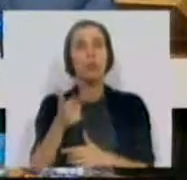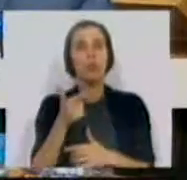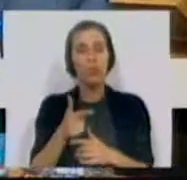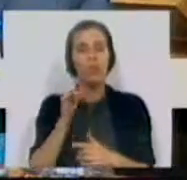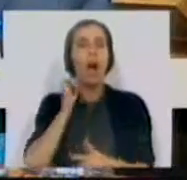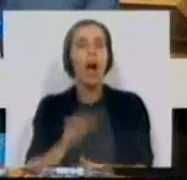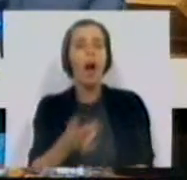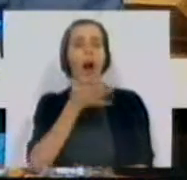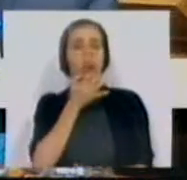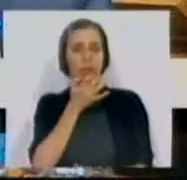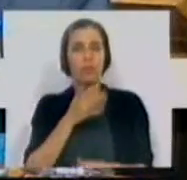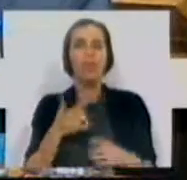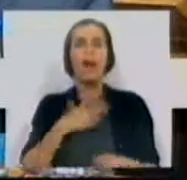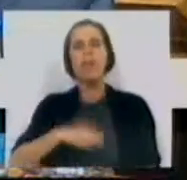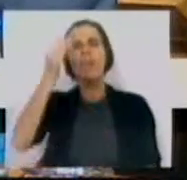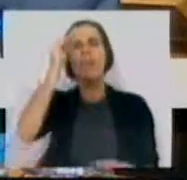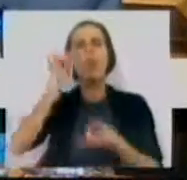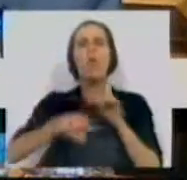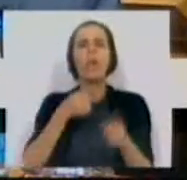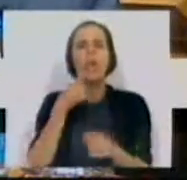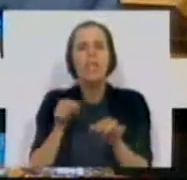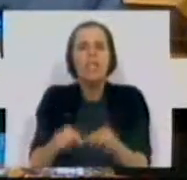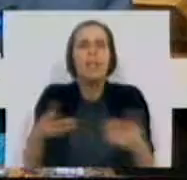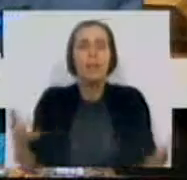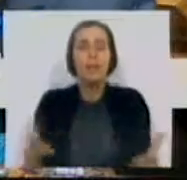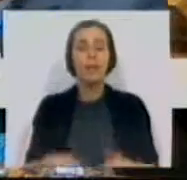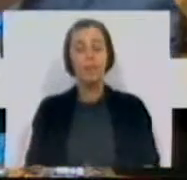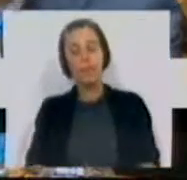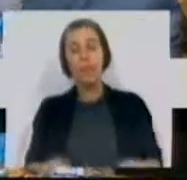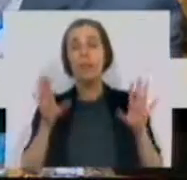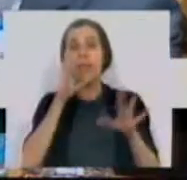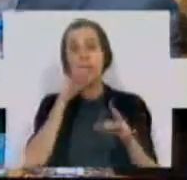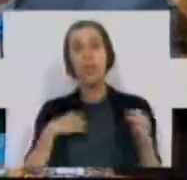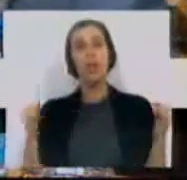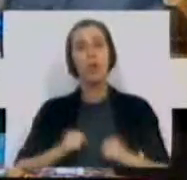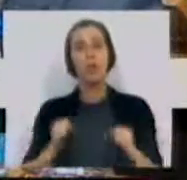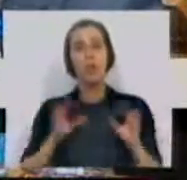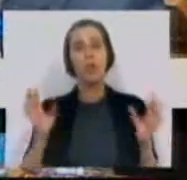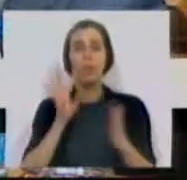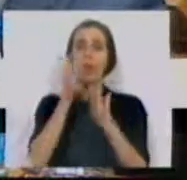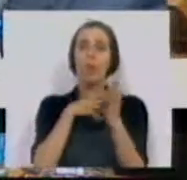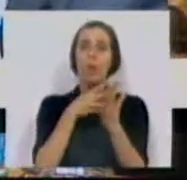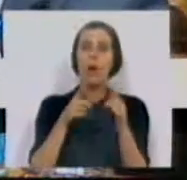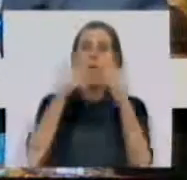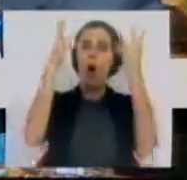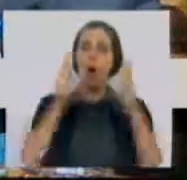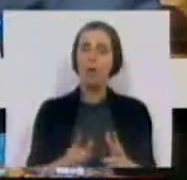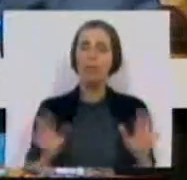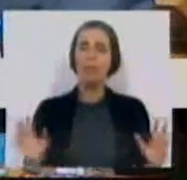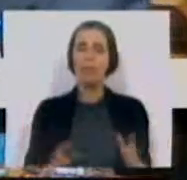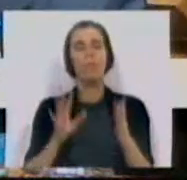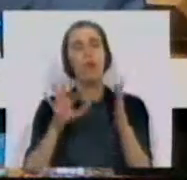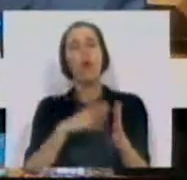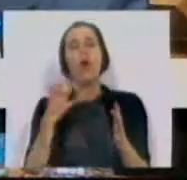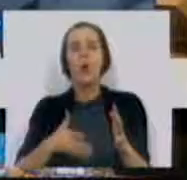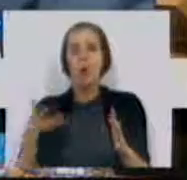autorizadas. Gostaria de saber o que é que tem a dizer sobre isto. Mas se nós concordamos com o quadro orçamental, que é um quadro